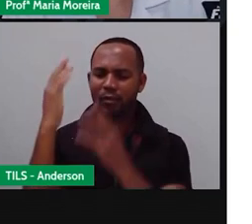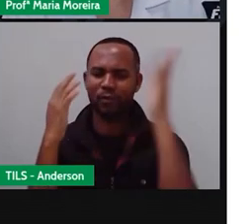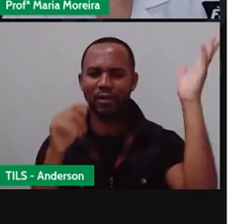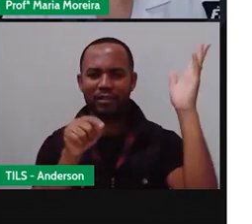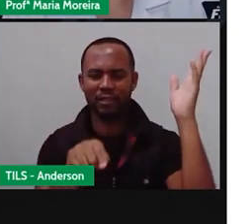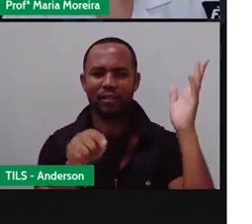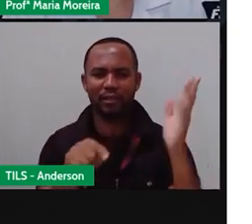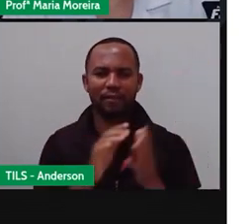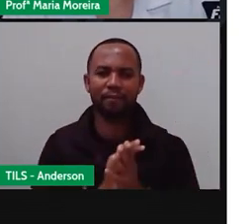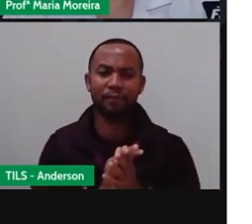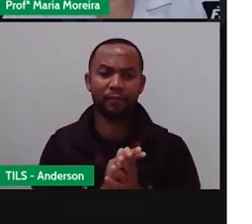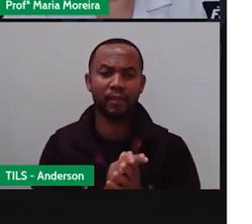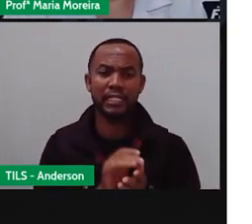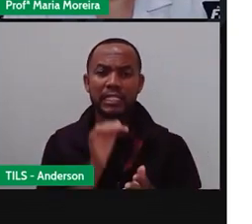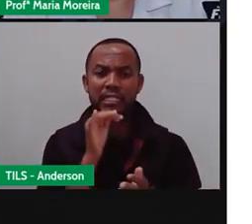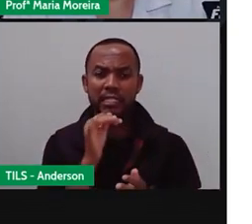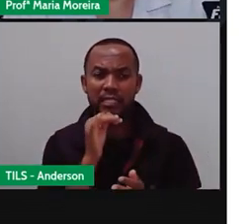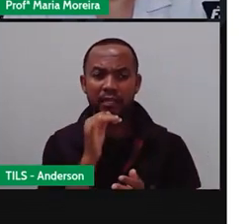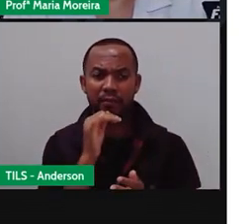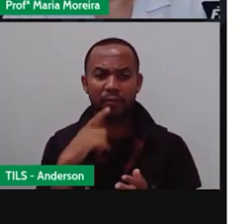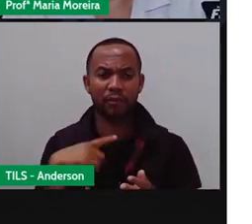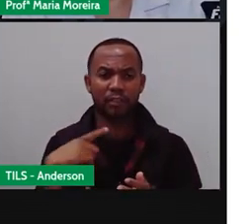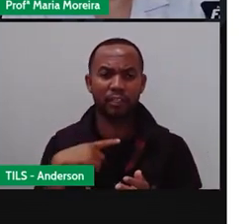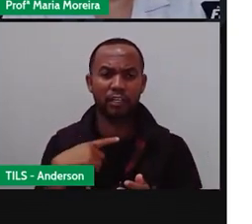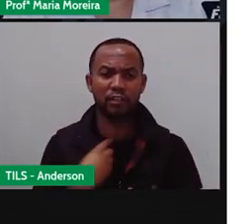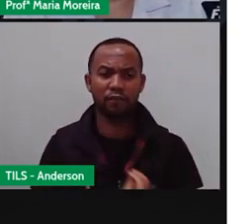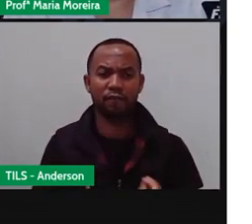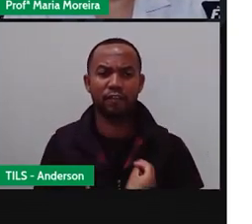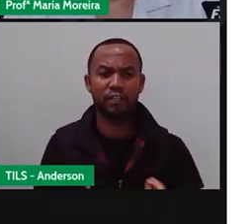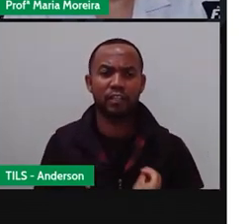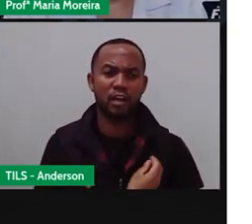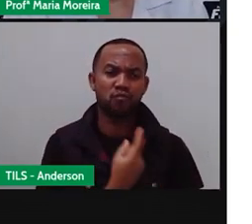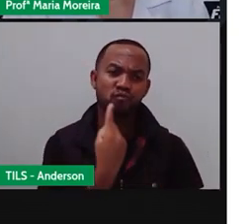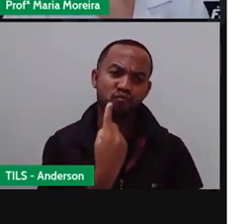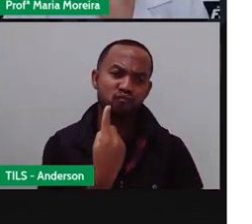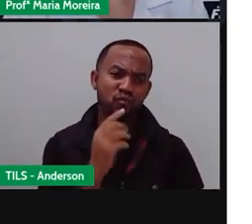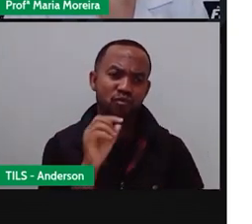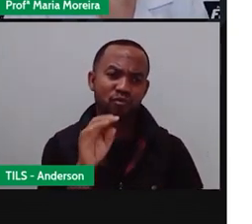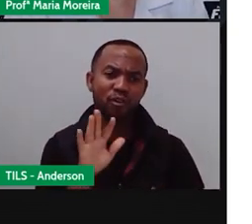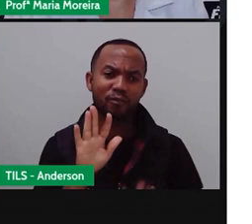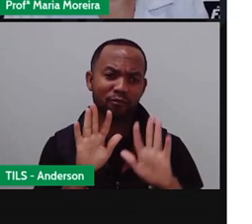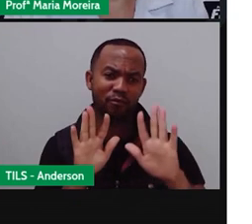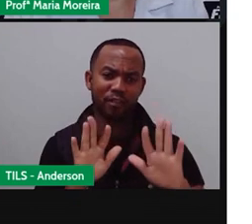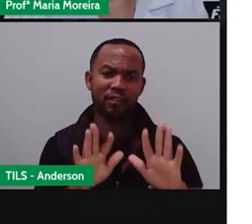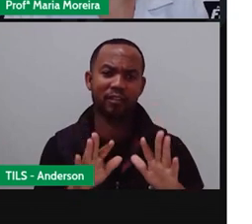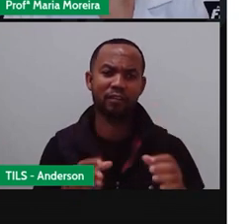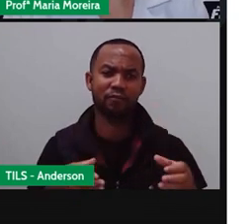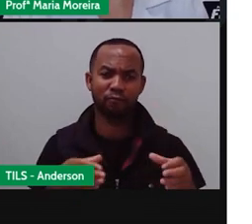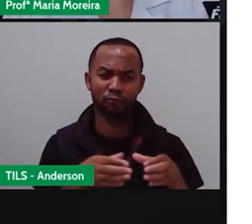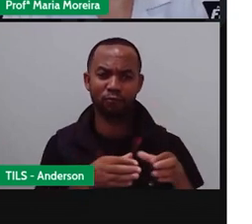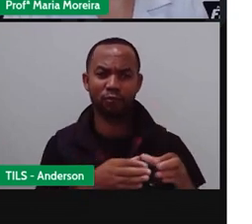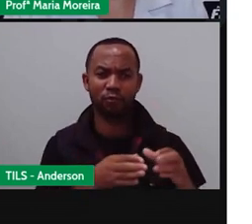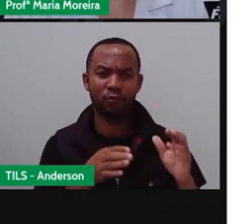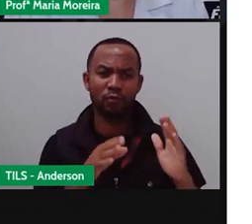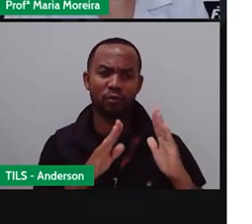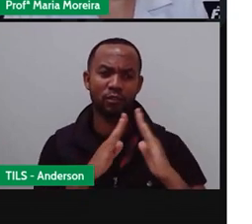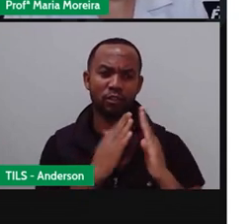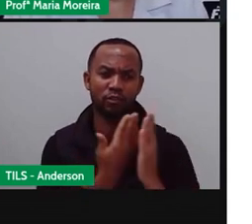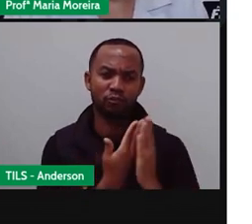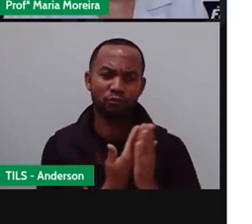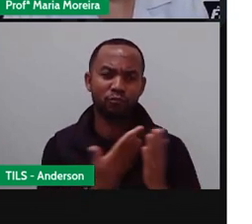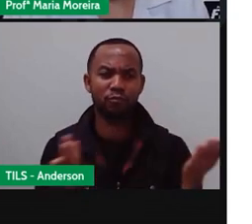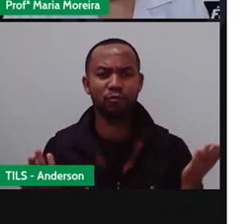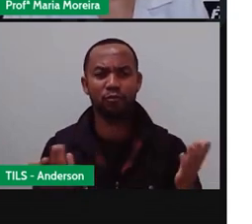espécies que tem o último representante somente em cativeiro, centro de estudos, né, zoológicos e